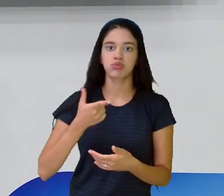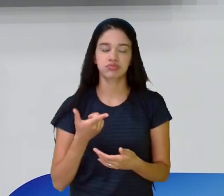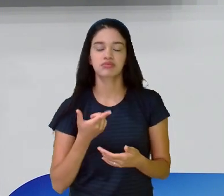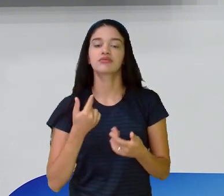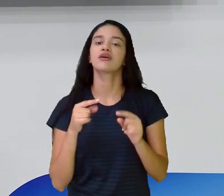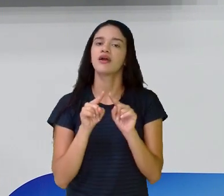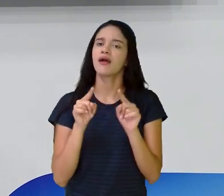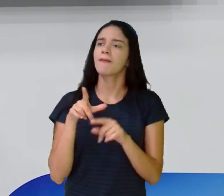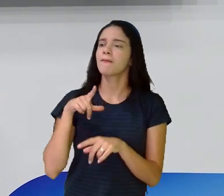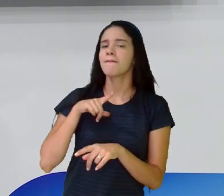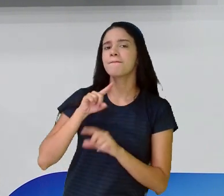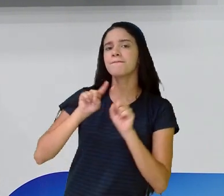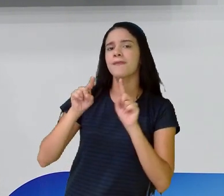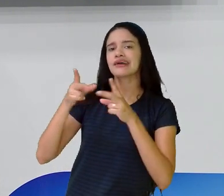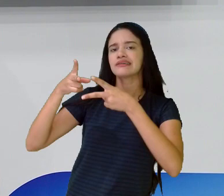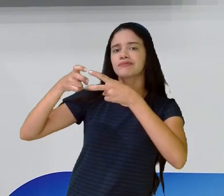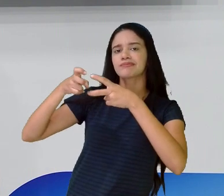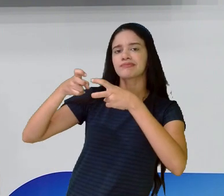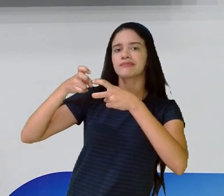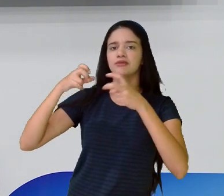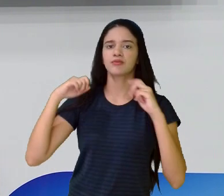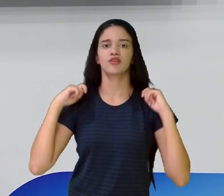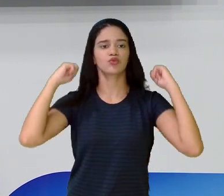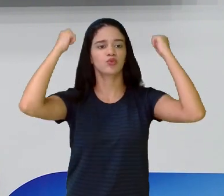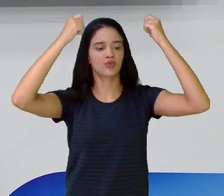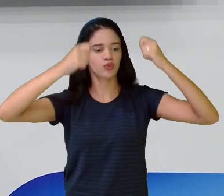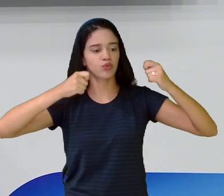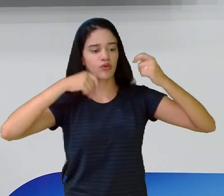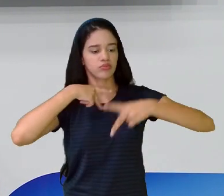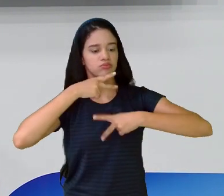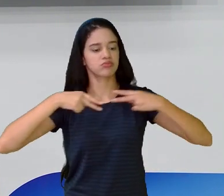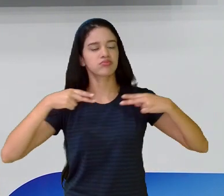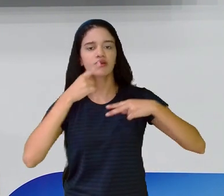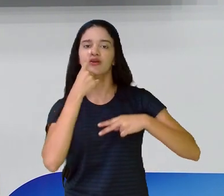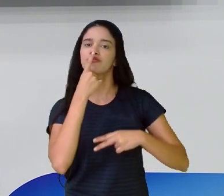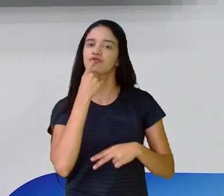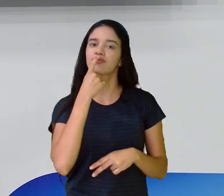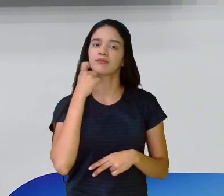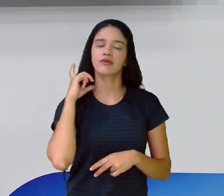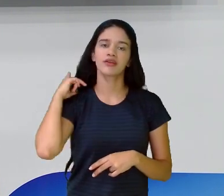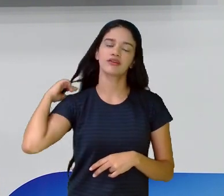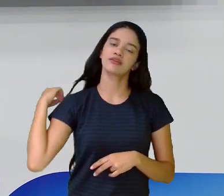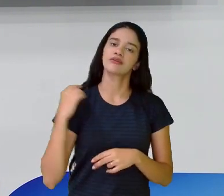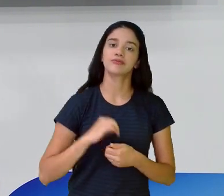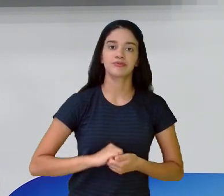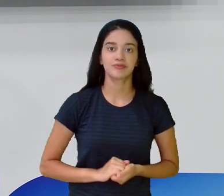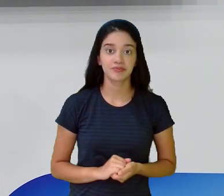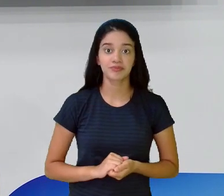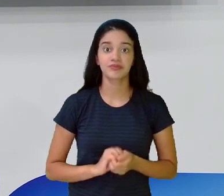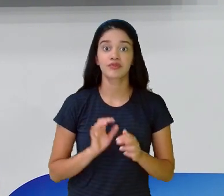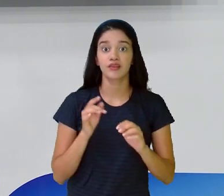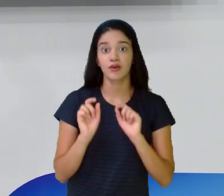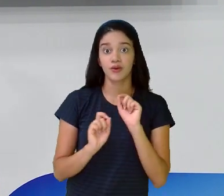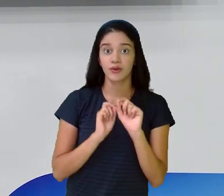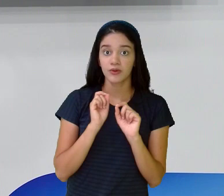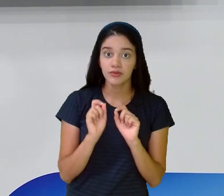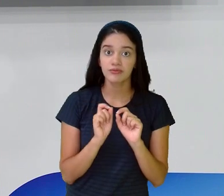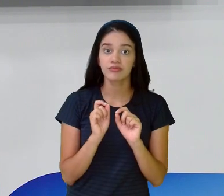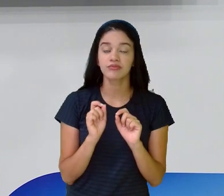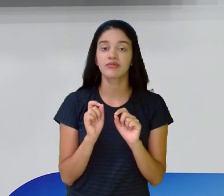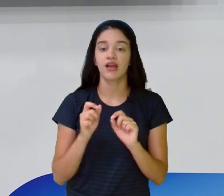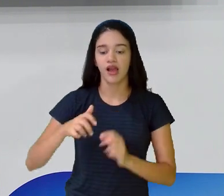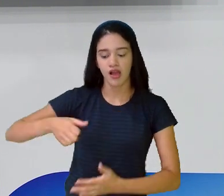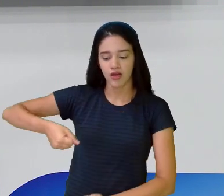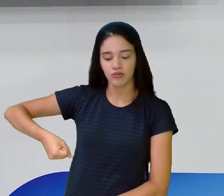a identificação do capuz vermelho. A menina de capuz vermelho, que vai